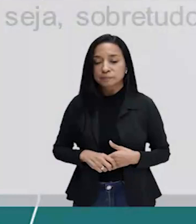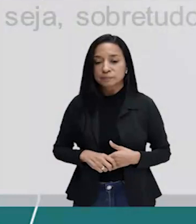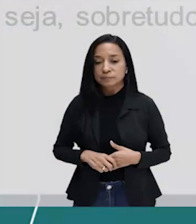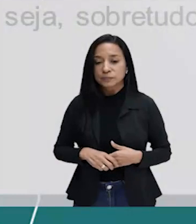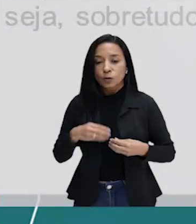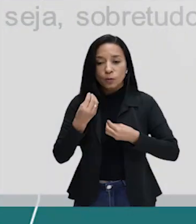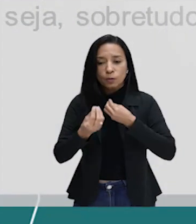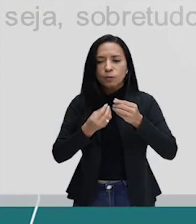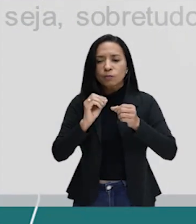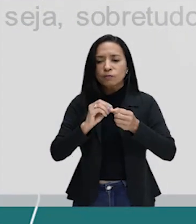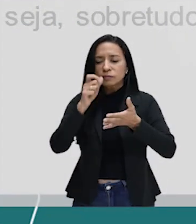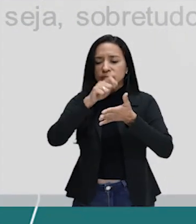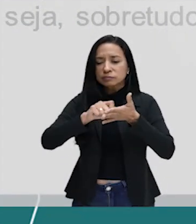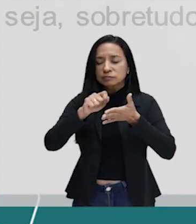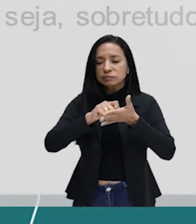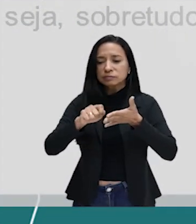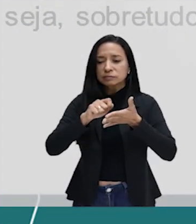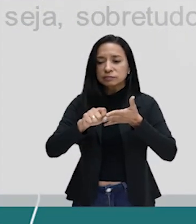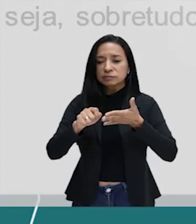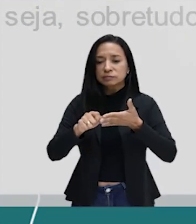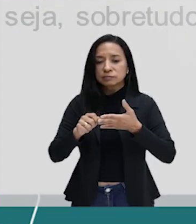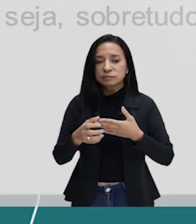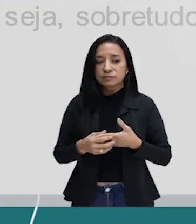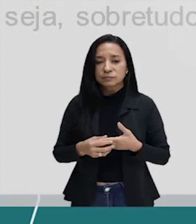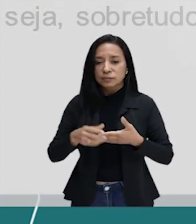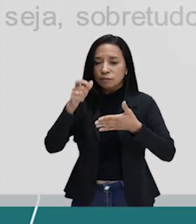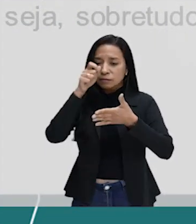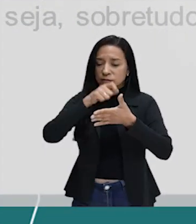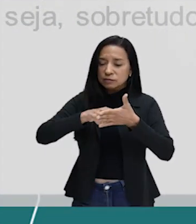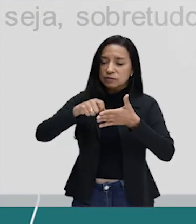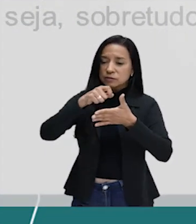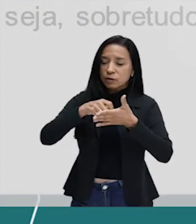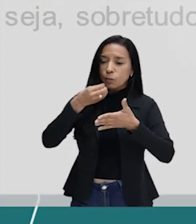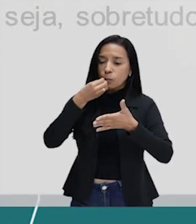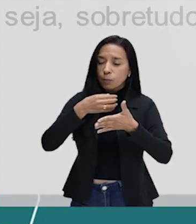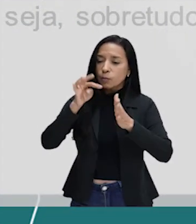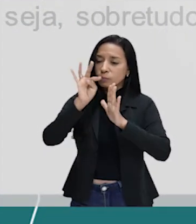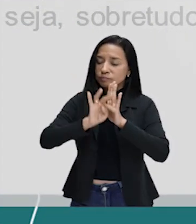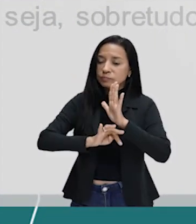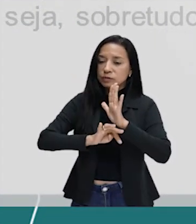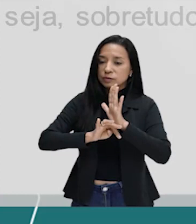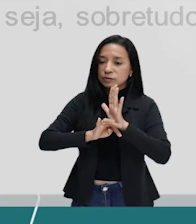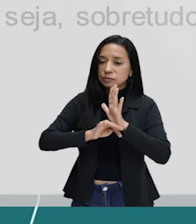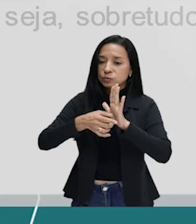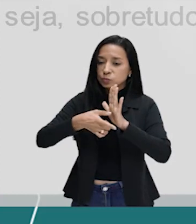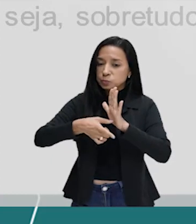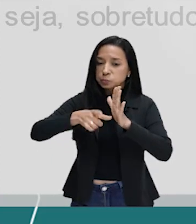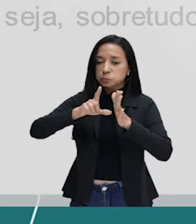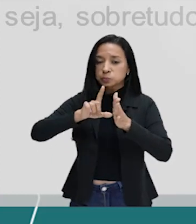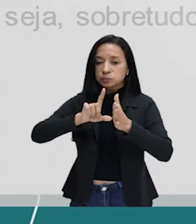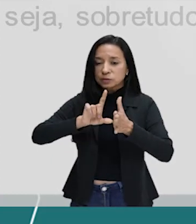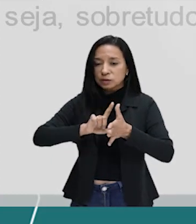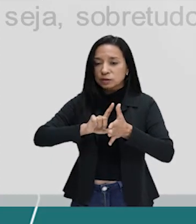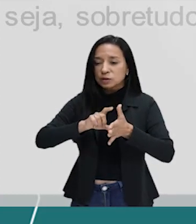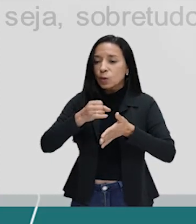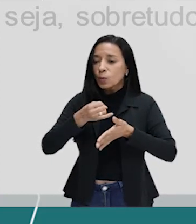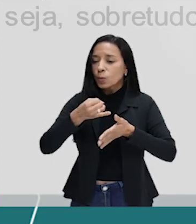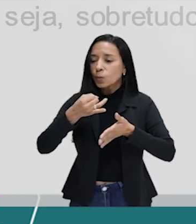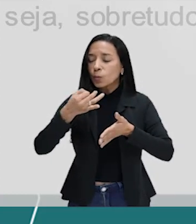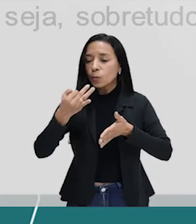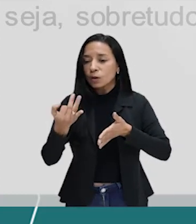E como eu faço para escrever? Eu escrevo um bom texto antecipando o quanto aos possíveis